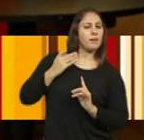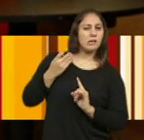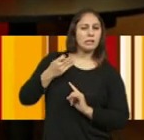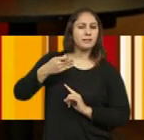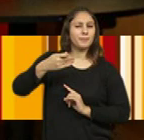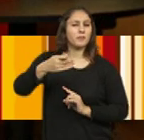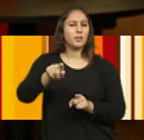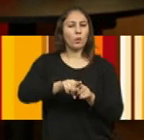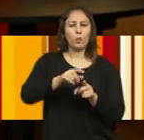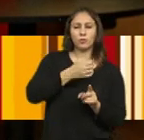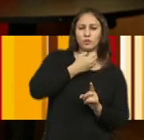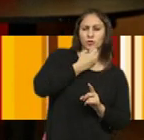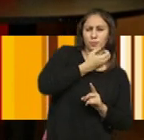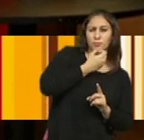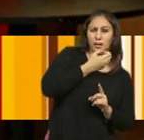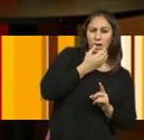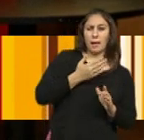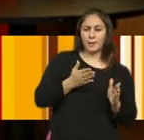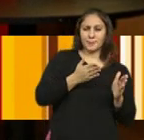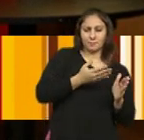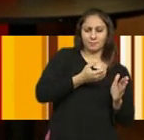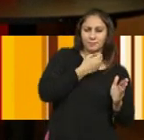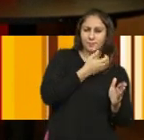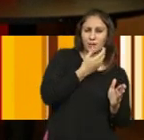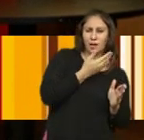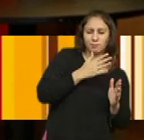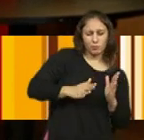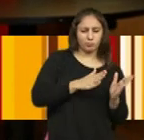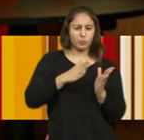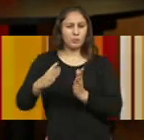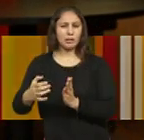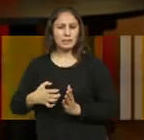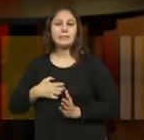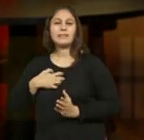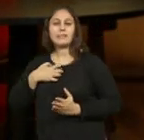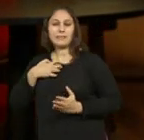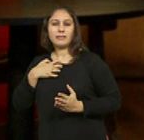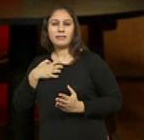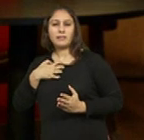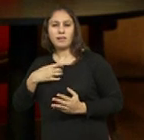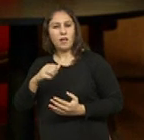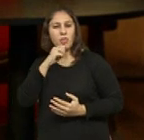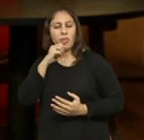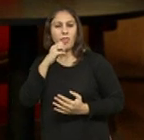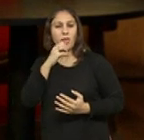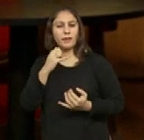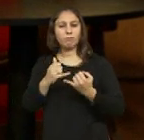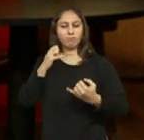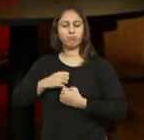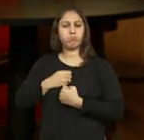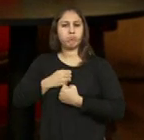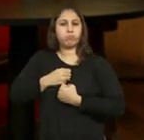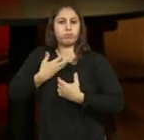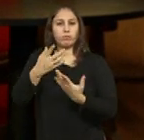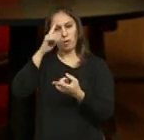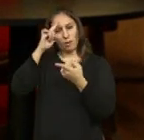de explicar, mas de ser, de sentir, e sempre, cada vez, a cada improvisação, tentar que o